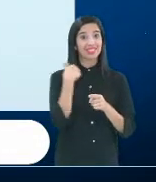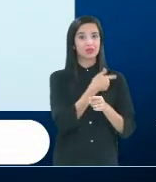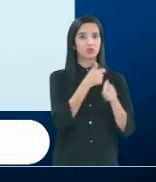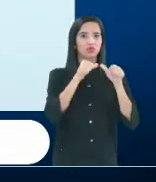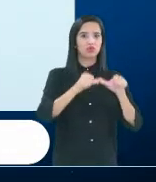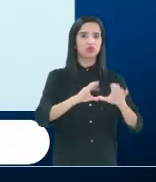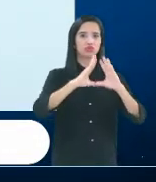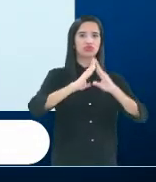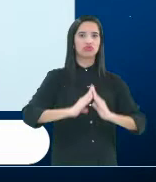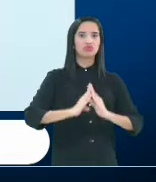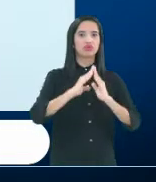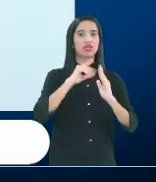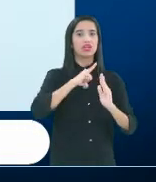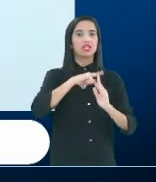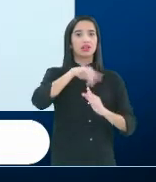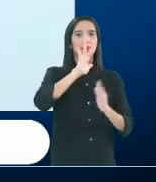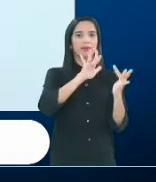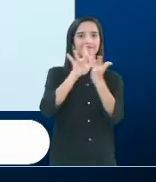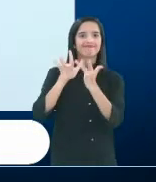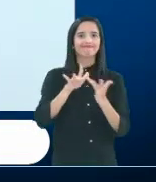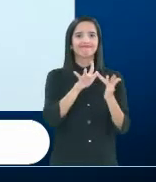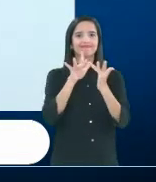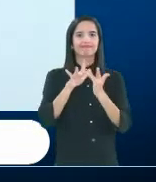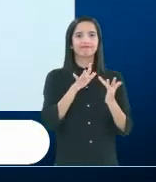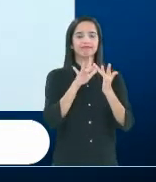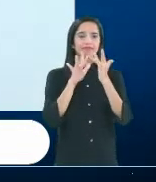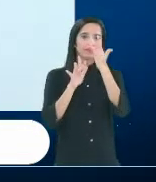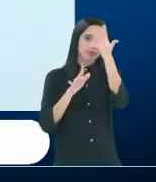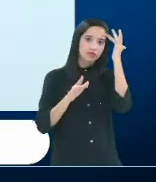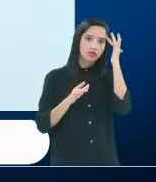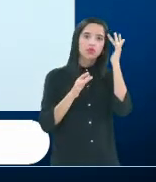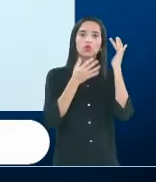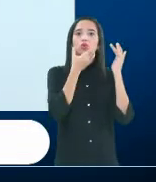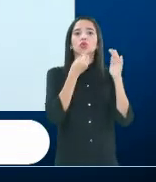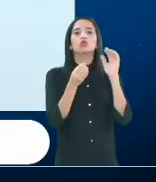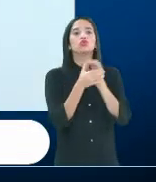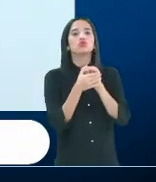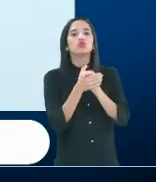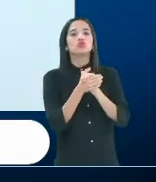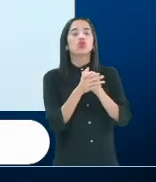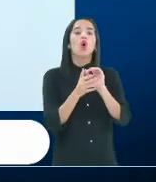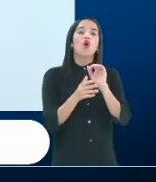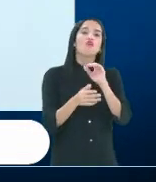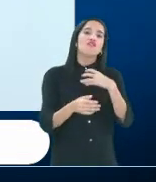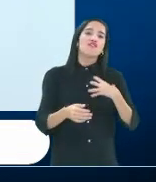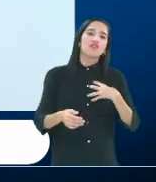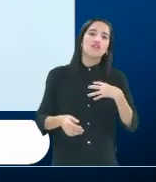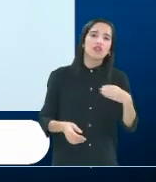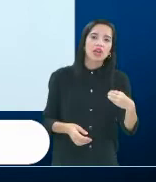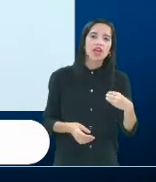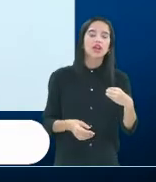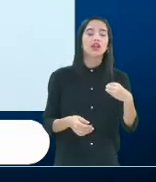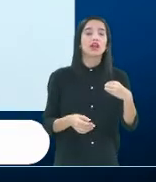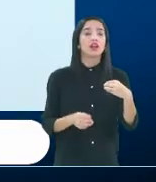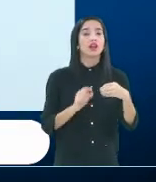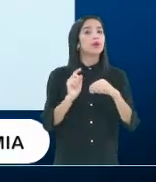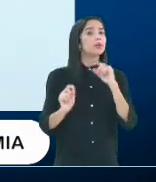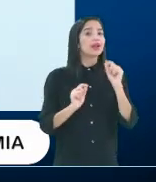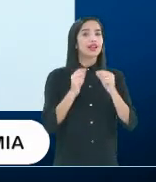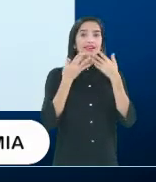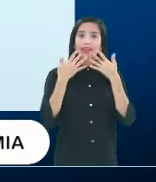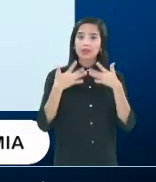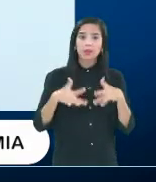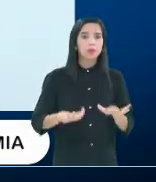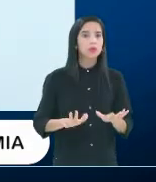a gente convive mais com o marido, convive mais com os filhos, e a tendência é ter